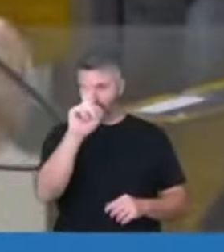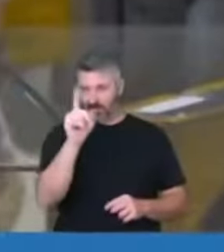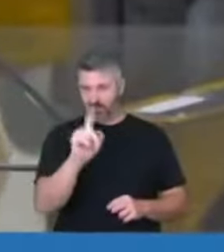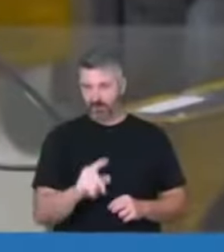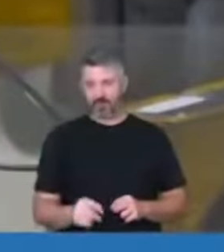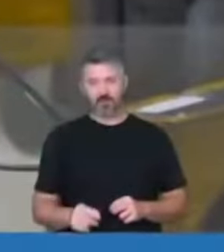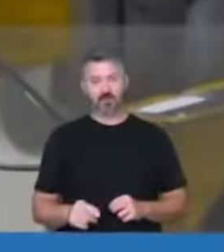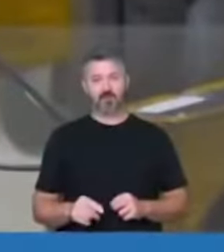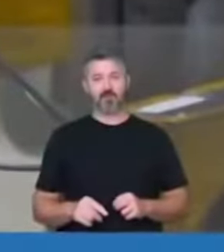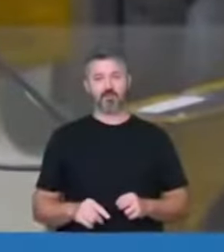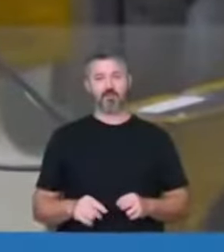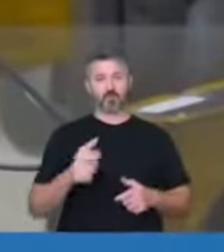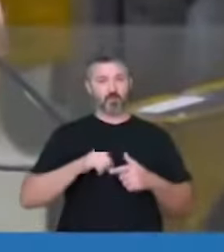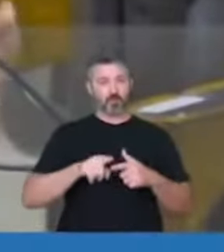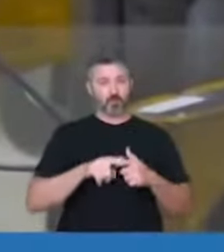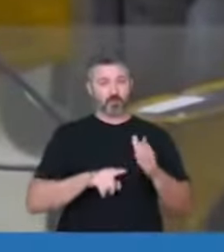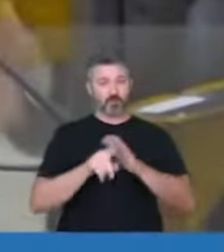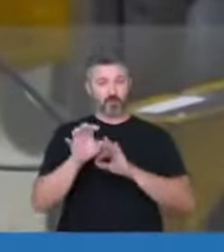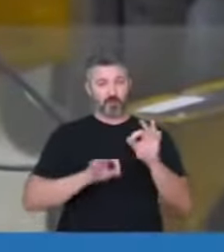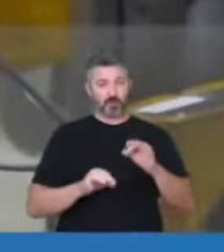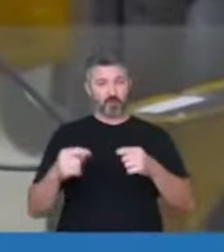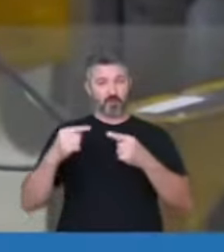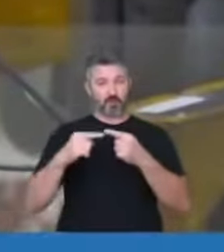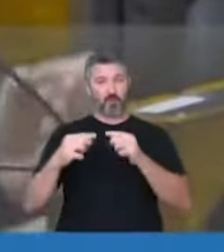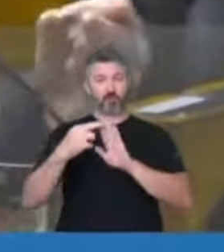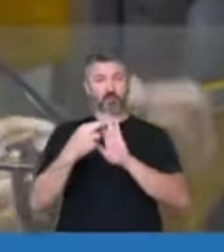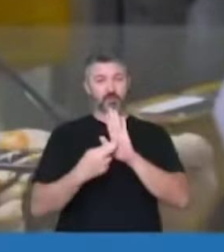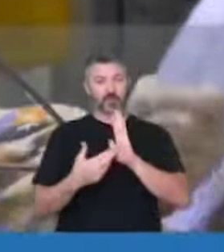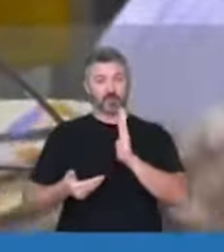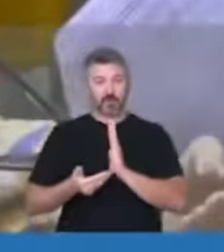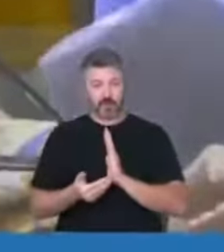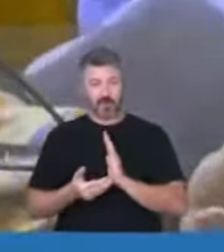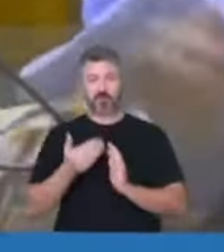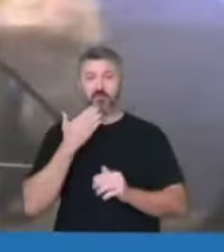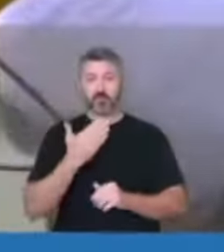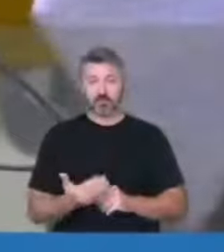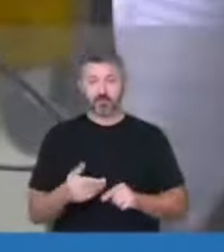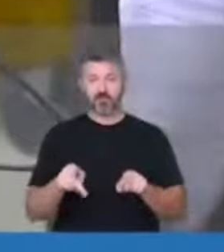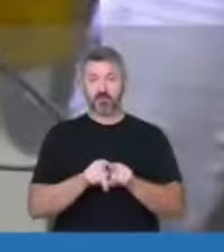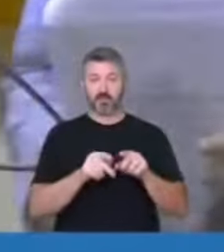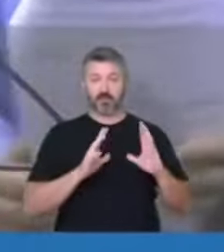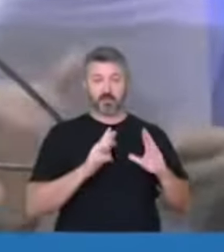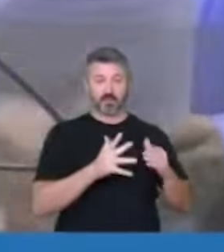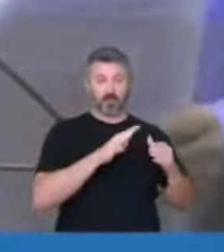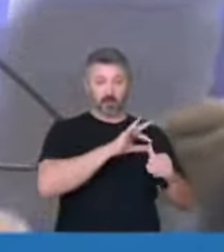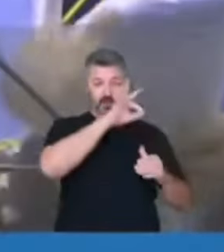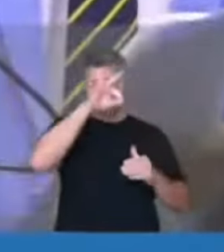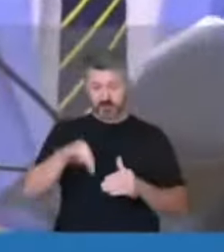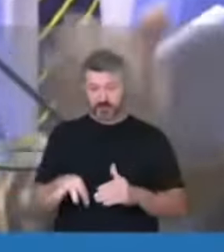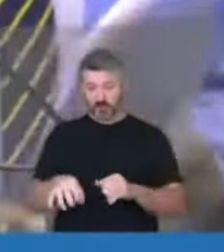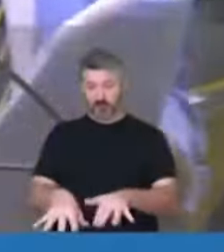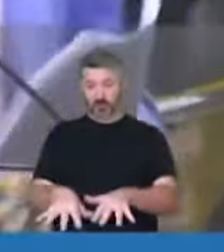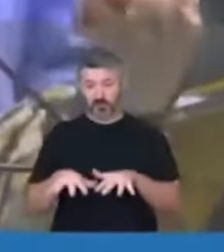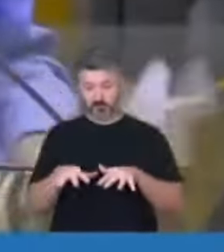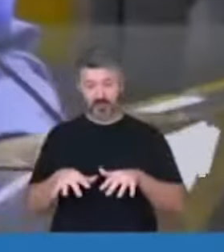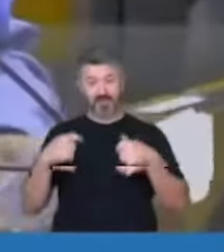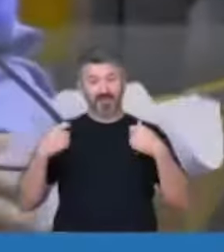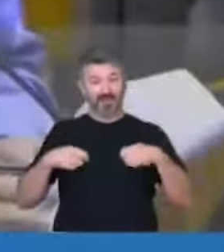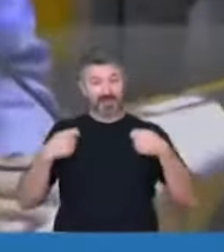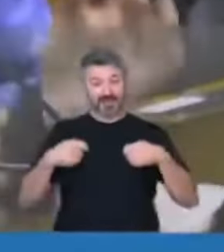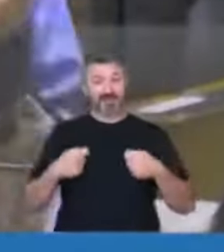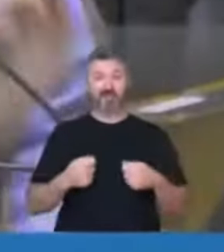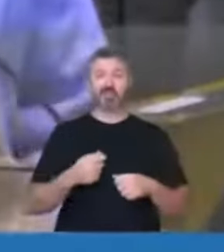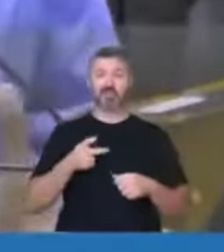está. A questão de ordem é baseado no regimento e trazendo das comissões para o plenário a necessidade de plenas condições de